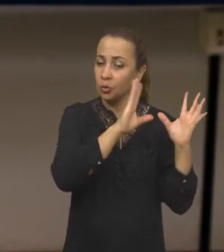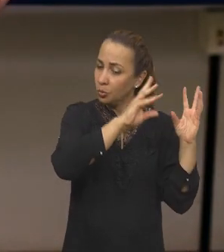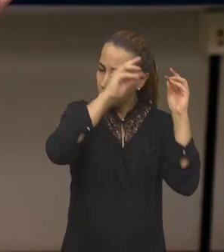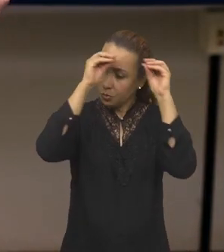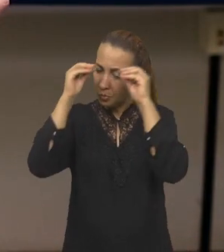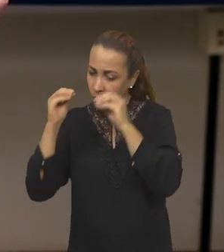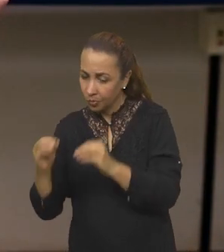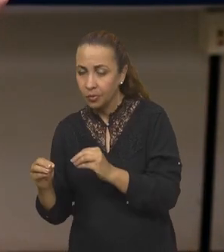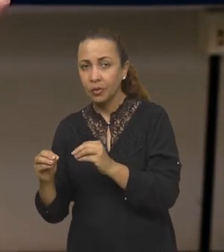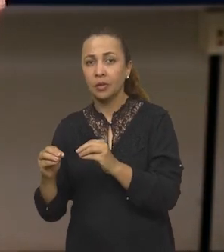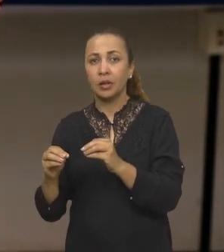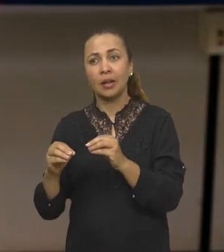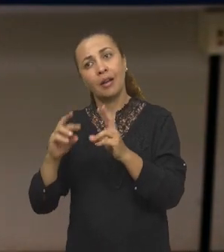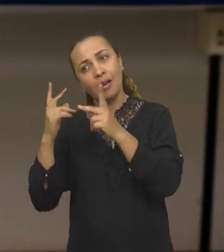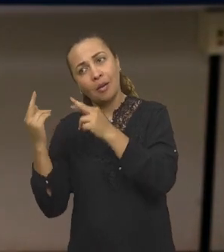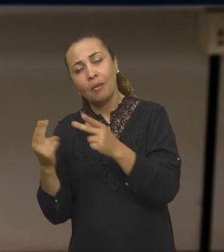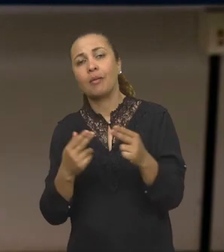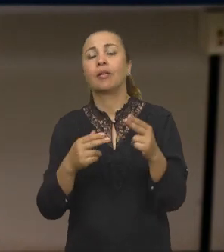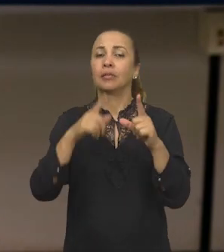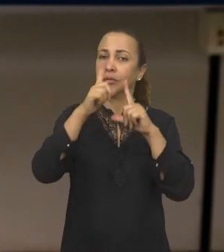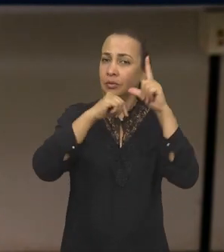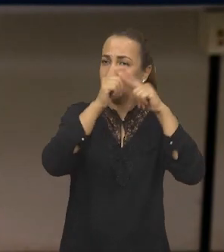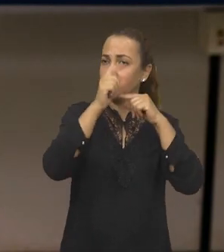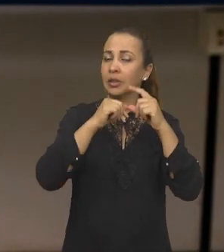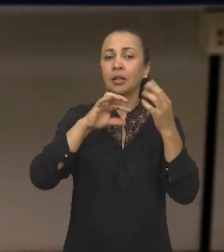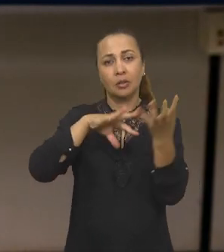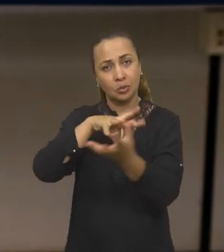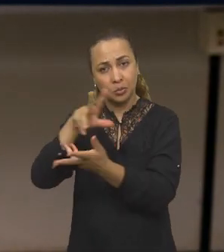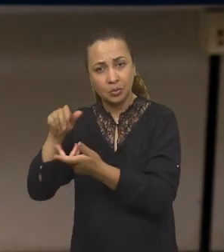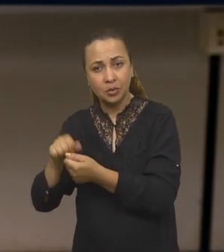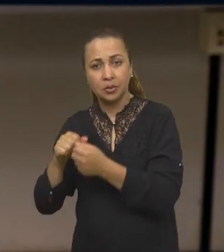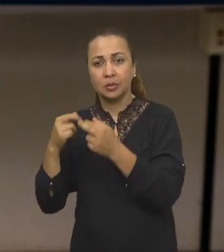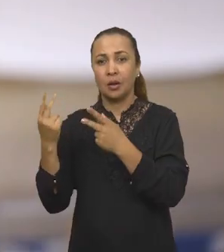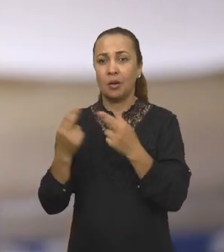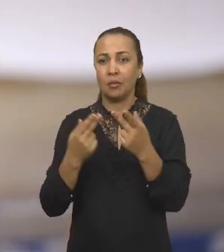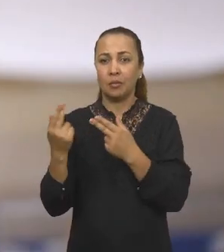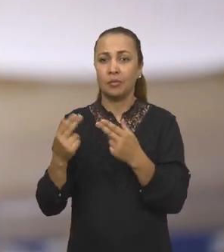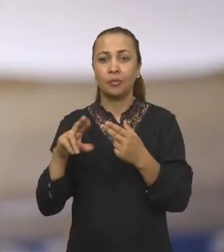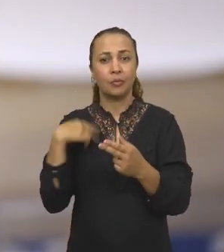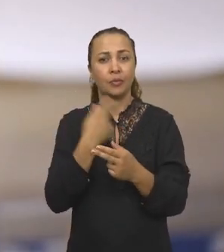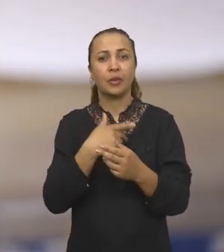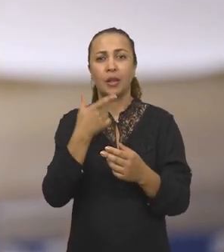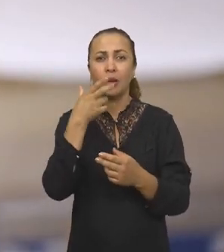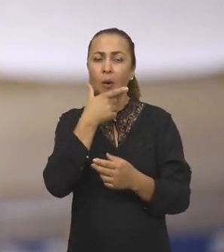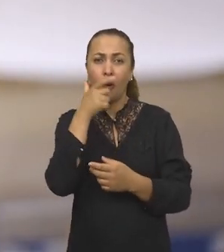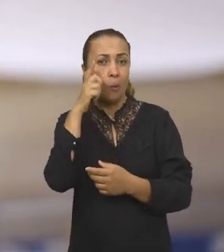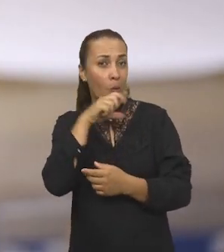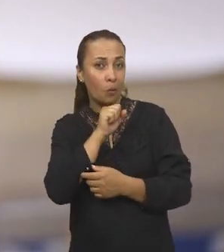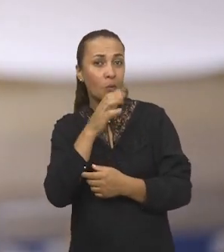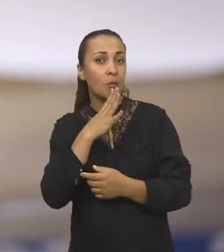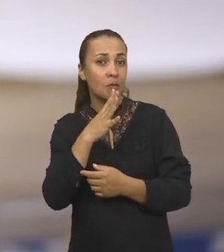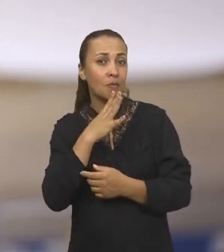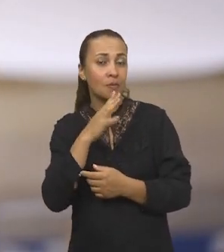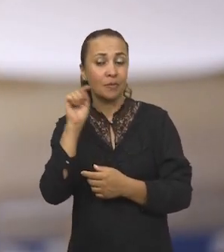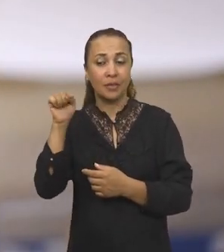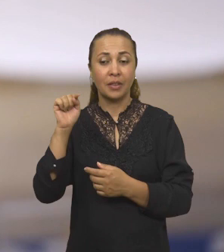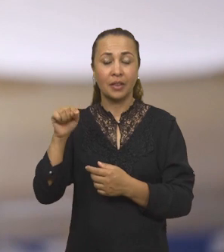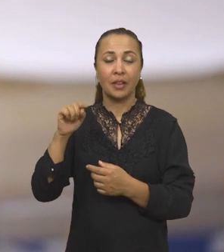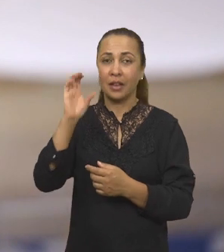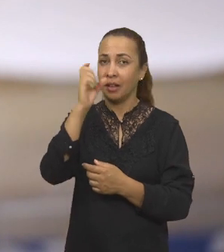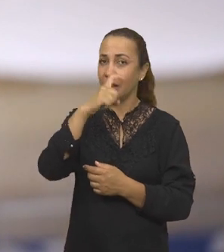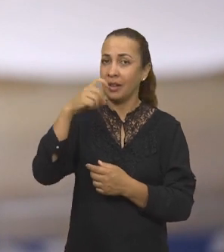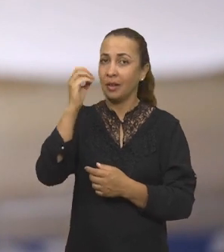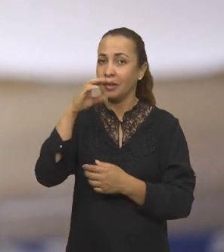gente infere que as propriedades químicas das estrelas são iguais às propriedades químicas dos exoplanetas. E se a gente conhece também as propriedades químicas daquele